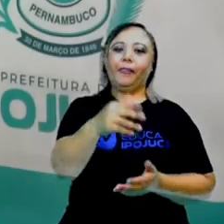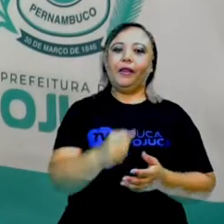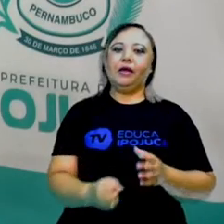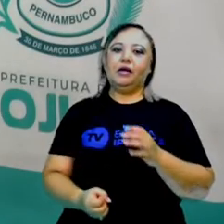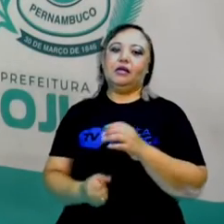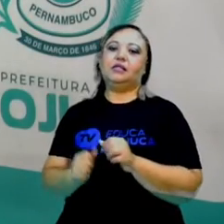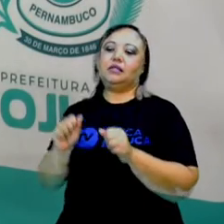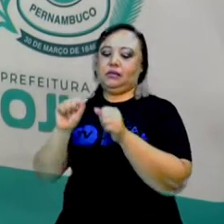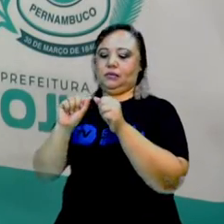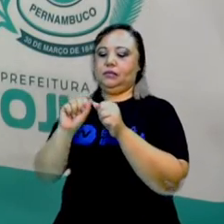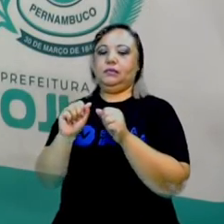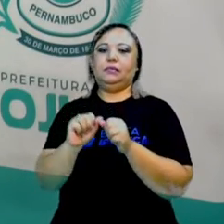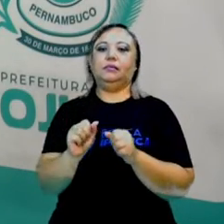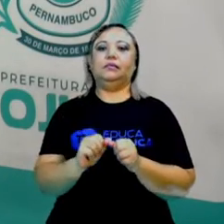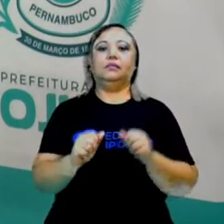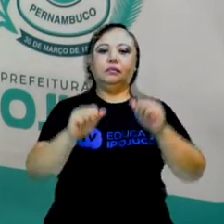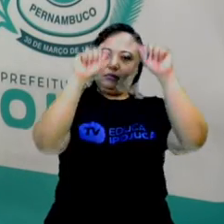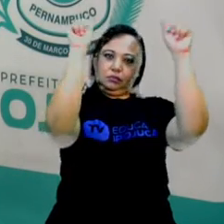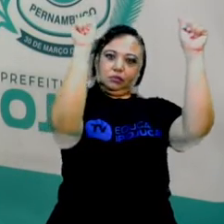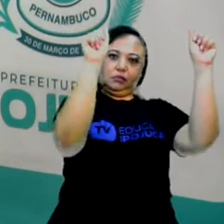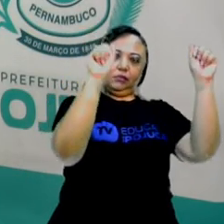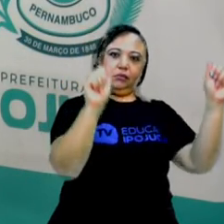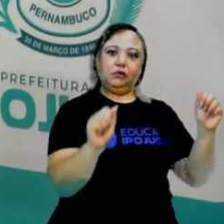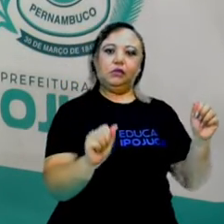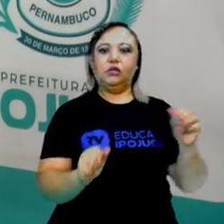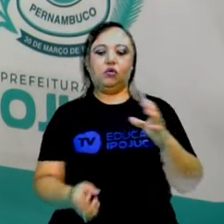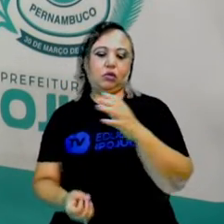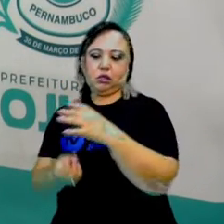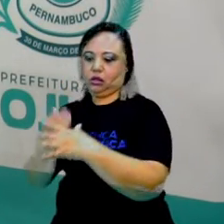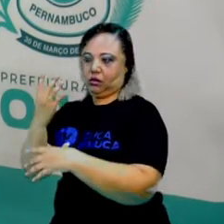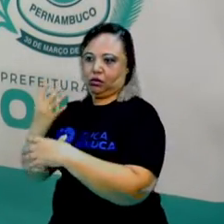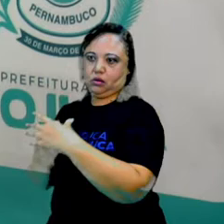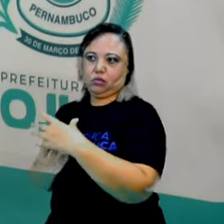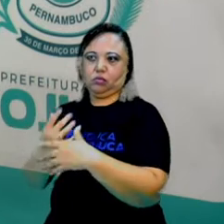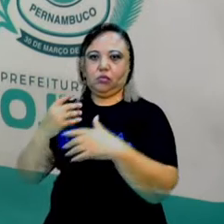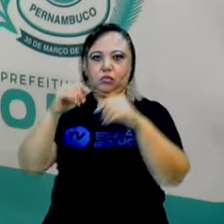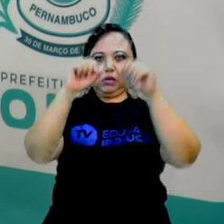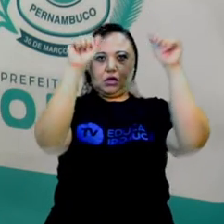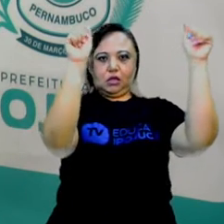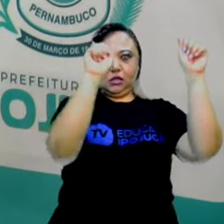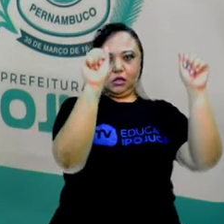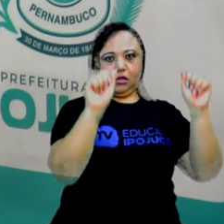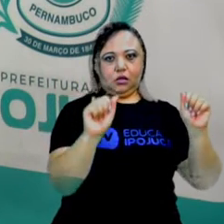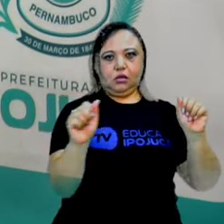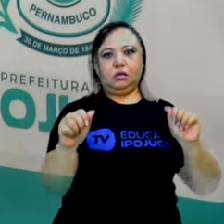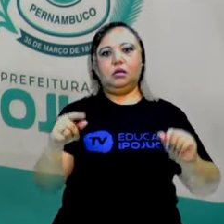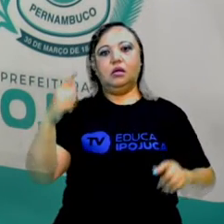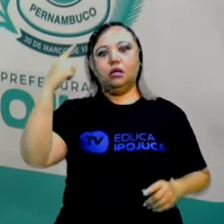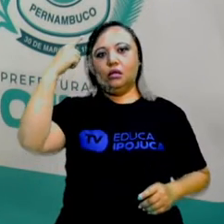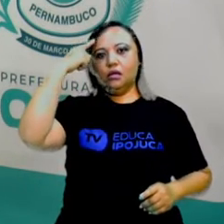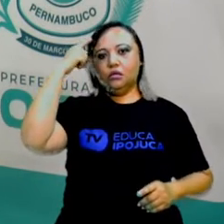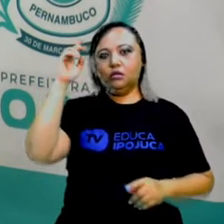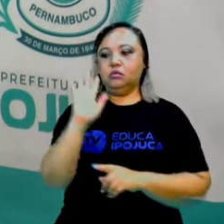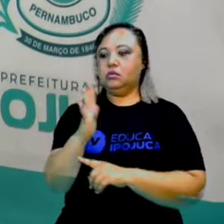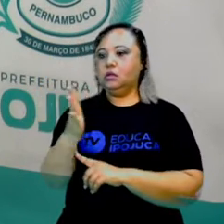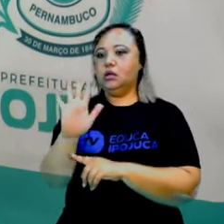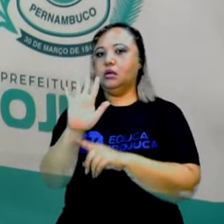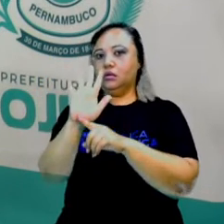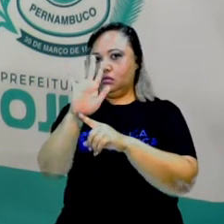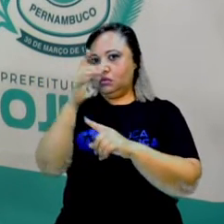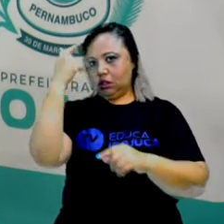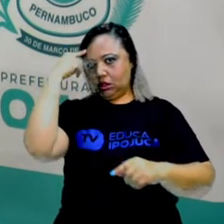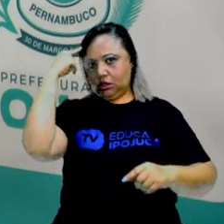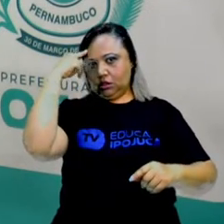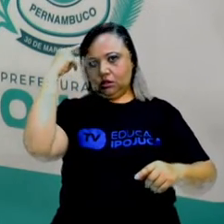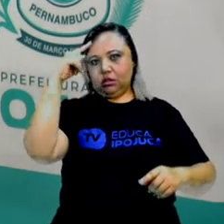artísticas, elas têm esse poder de levar você a pensar, a ver, imaginar o que será que o artista quer dizer